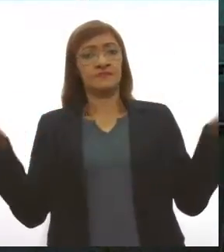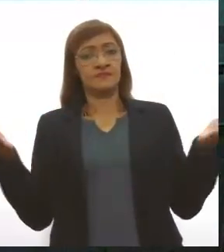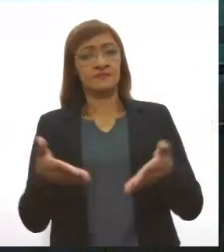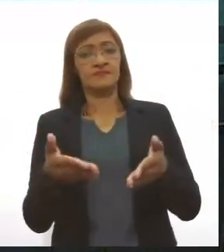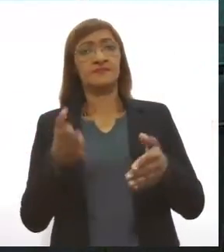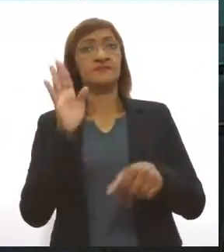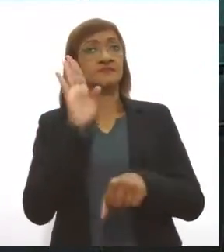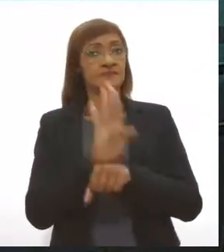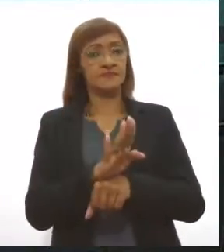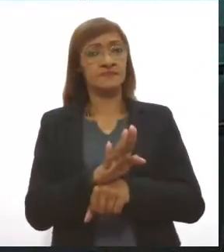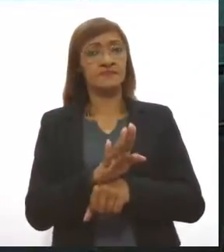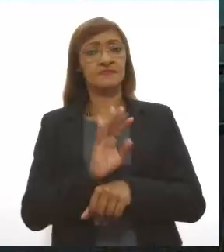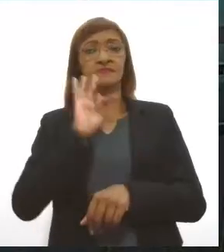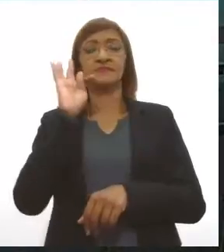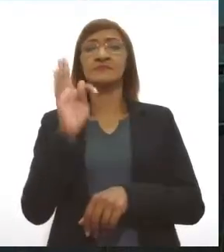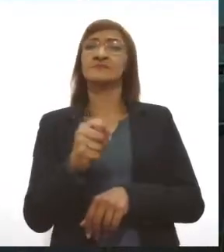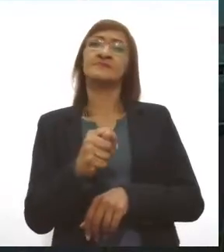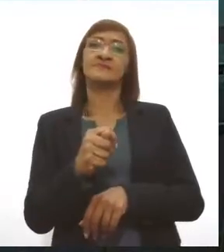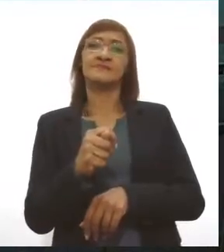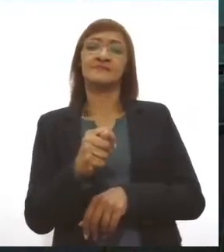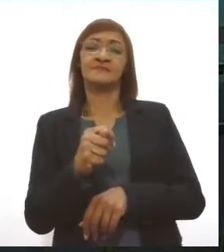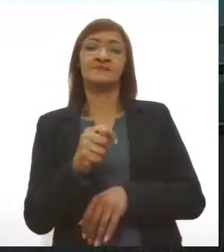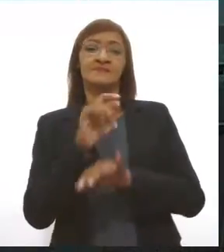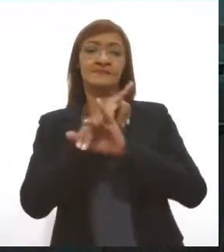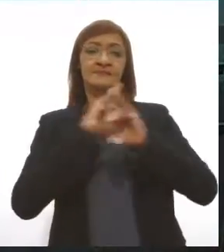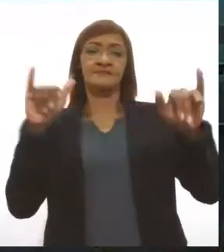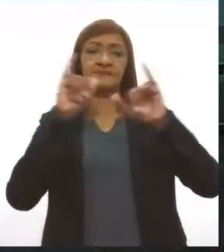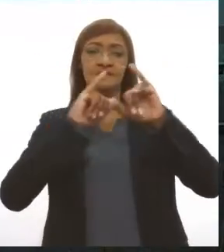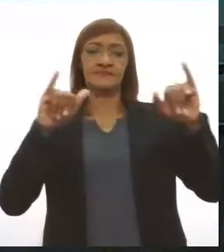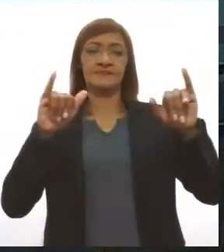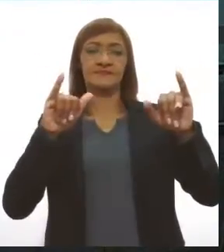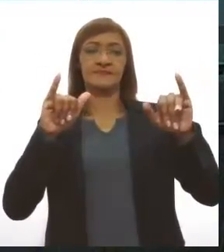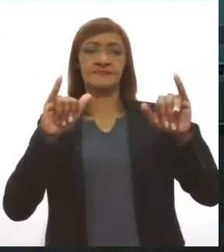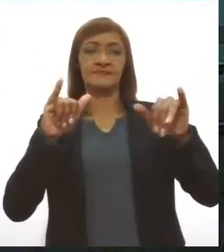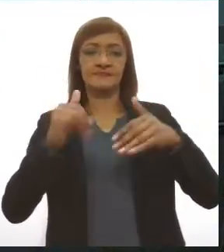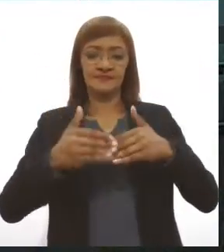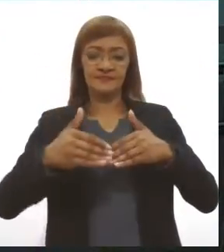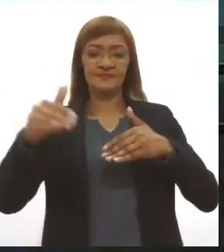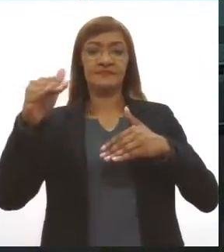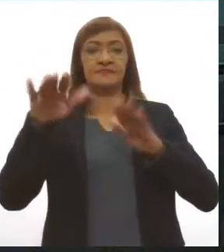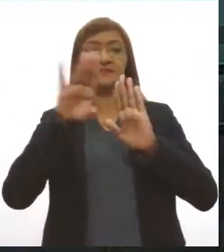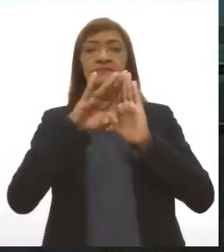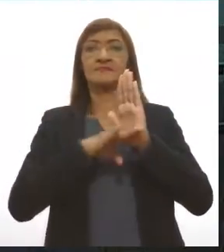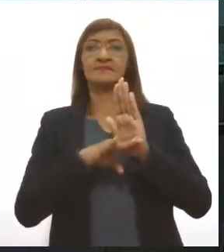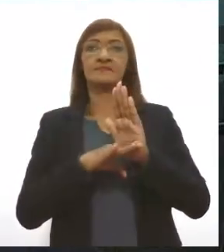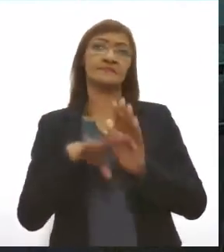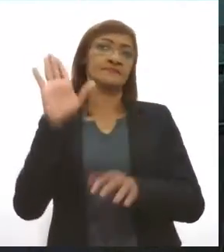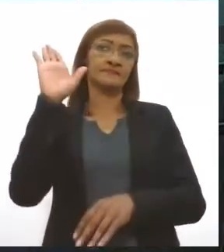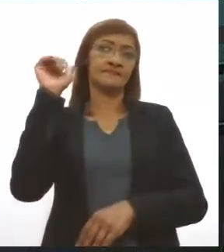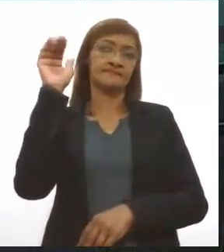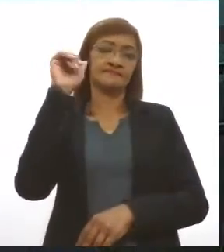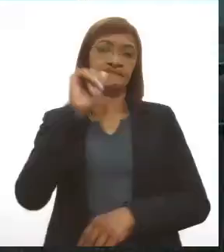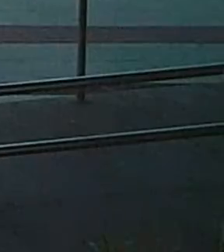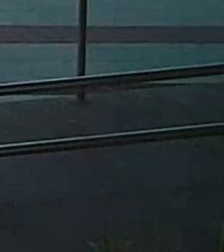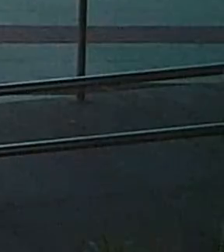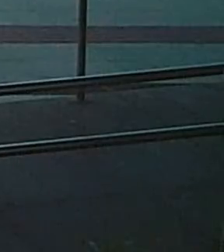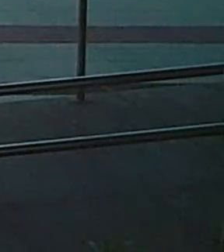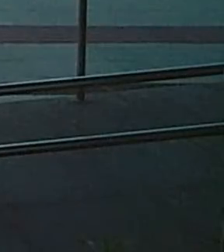tarde. Tudo isso e muito mais nós vamos também durante toda a nossa programação. Até o nosso próximo encontro. Até lá.